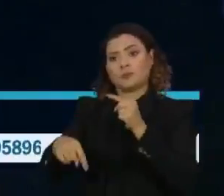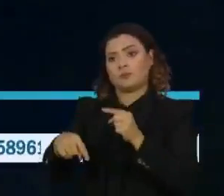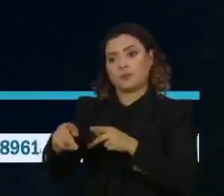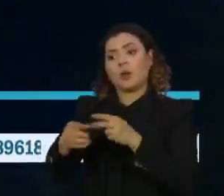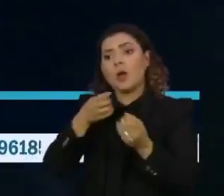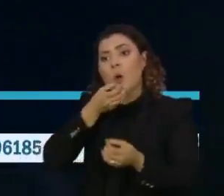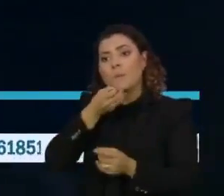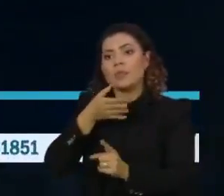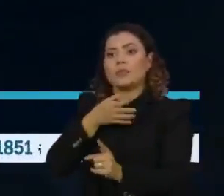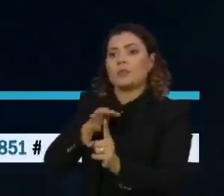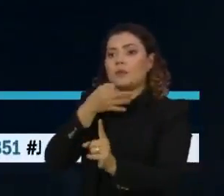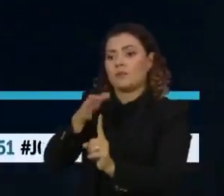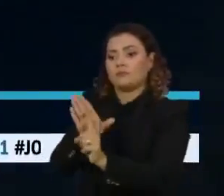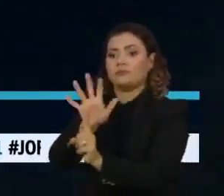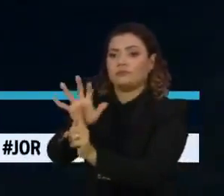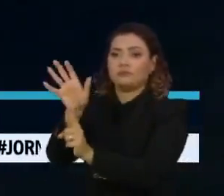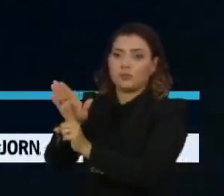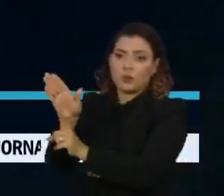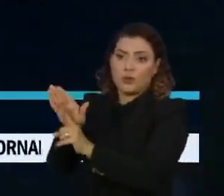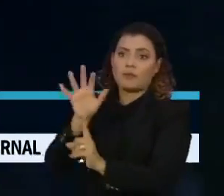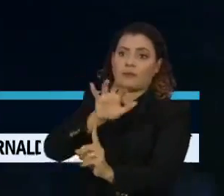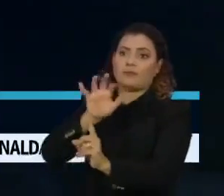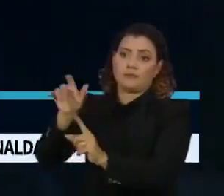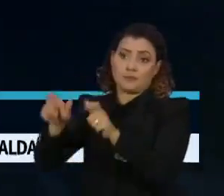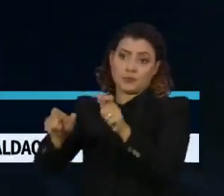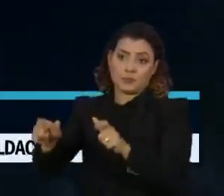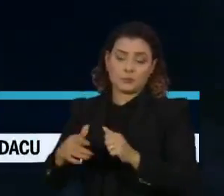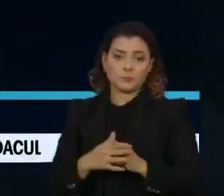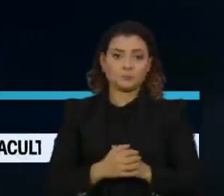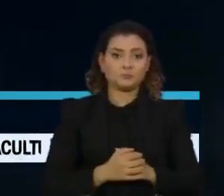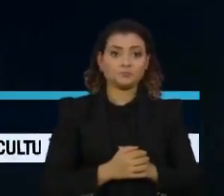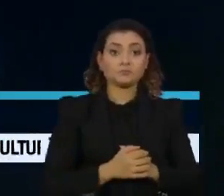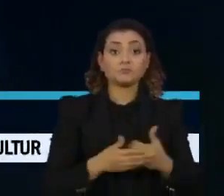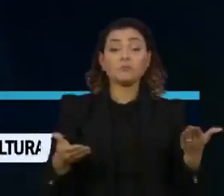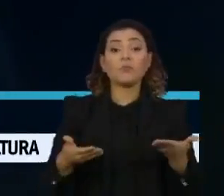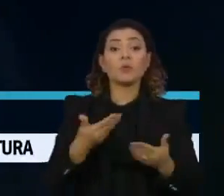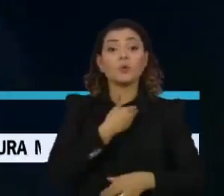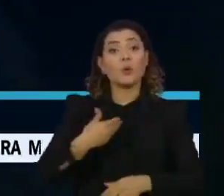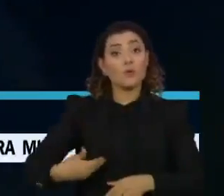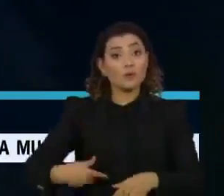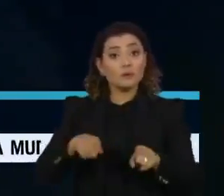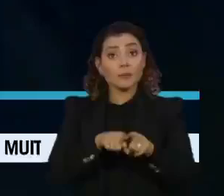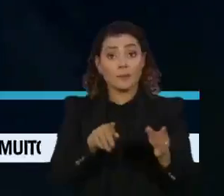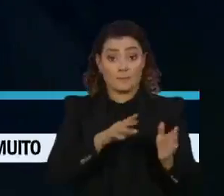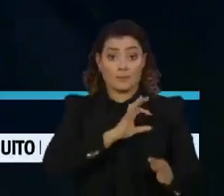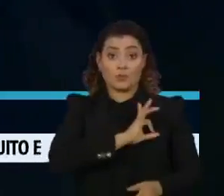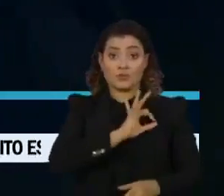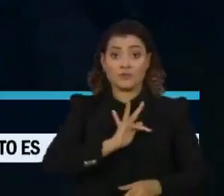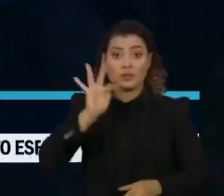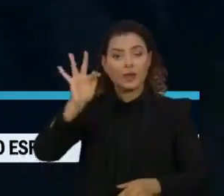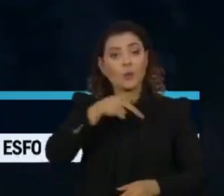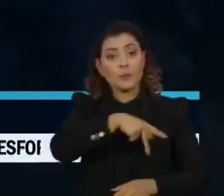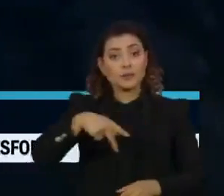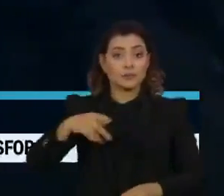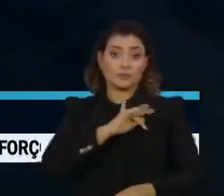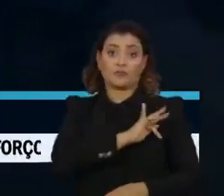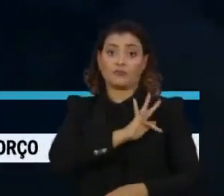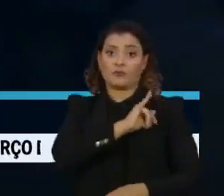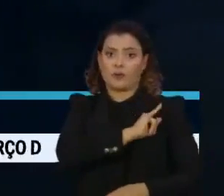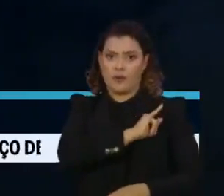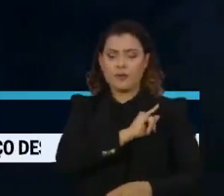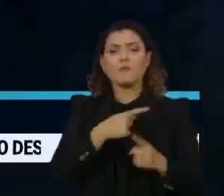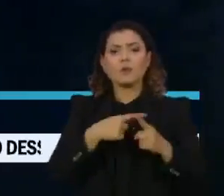E o Ministério Público do Amazonas pediu hoje o arquivamento do inquérito aberto pela Polícia Federal a pedido do presidente da FUNAI.